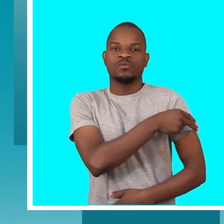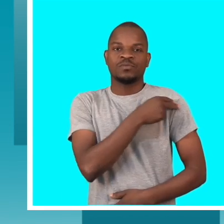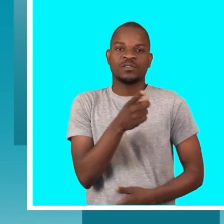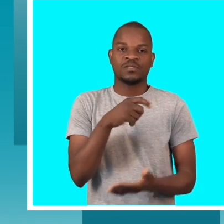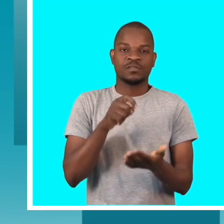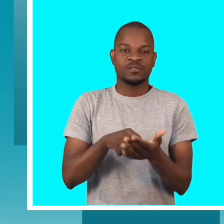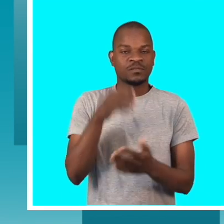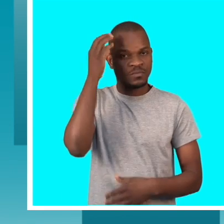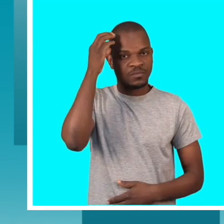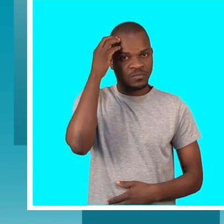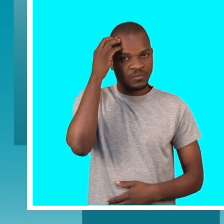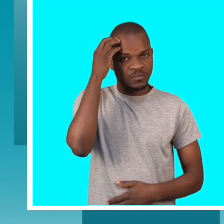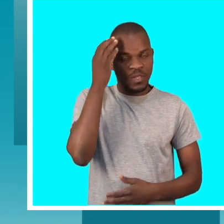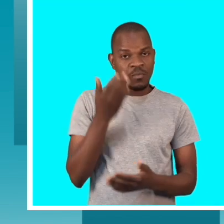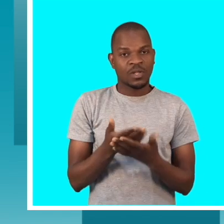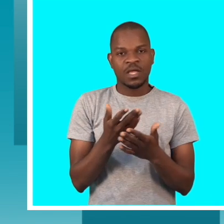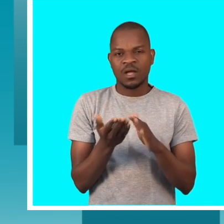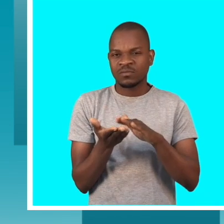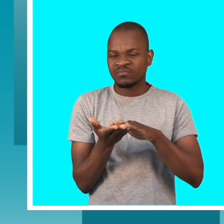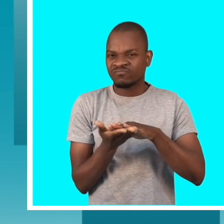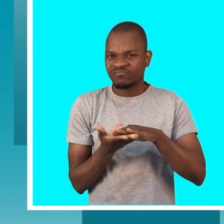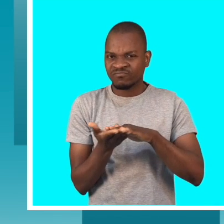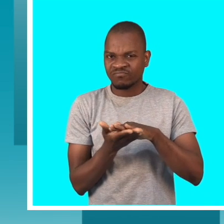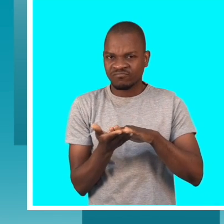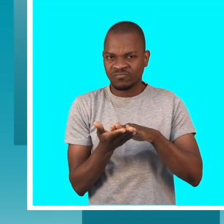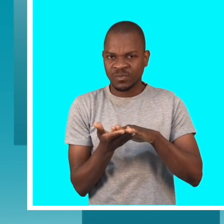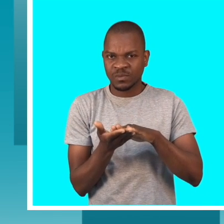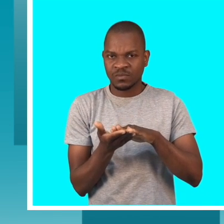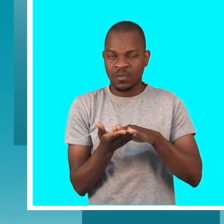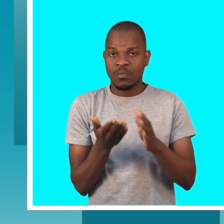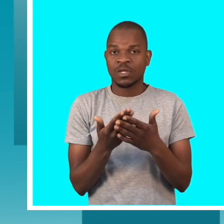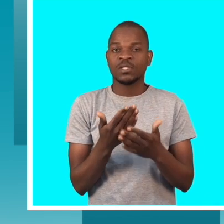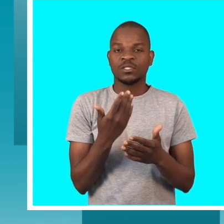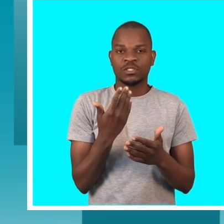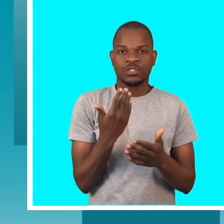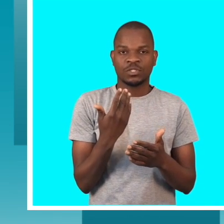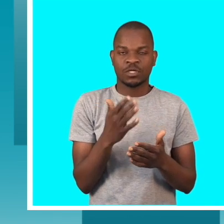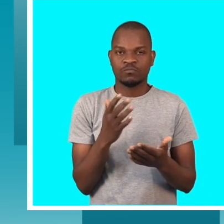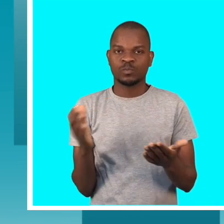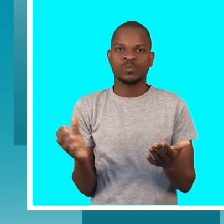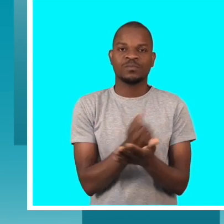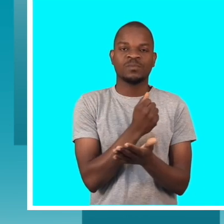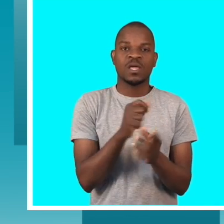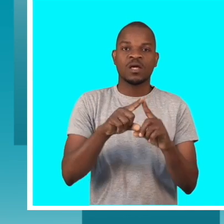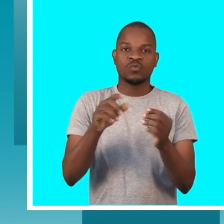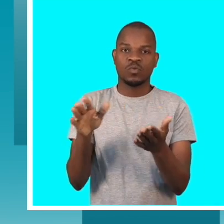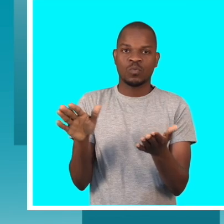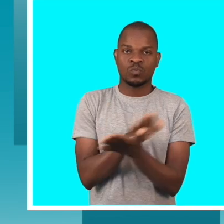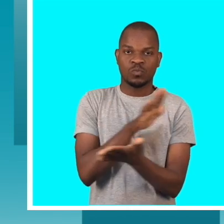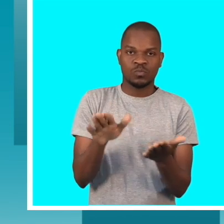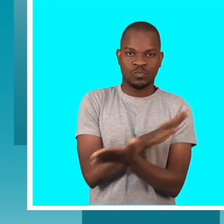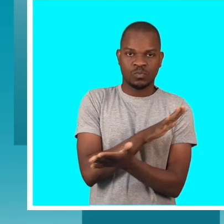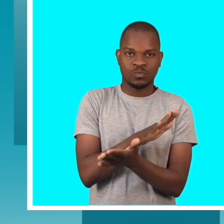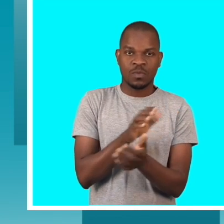Hospital Central de Maputo. A fase do piloto vai quando nós conseguirmos adquirir a impressora, que é para poder fazer as